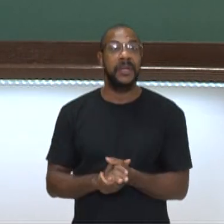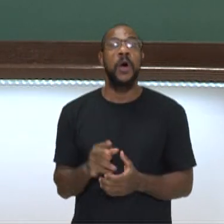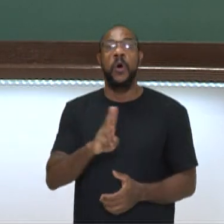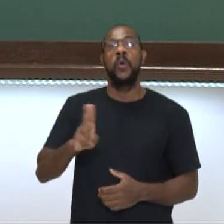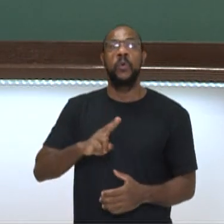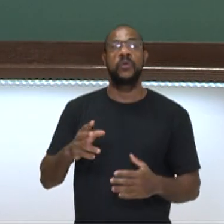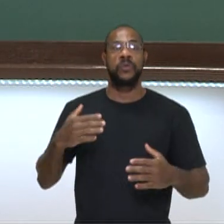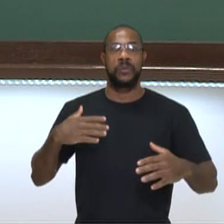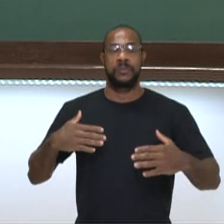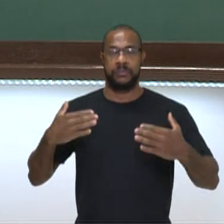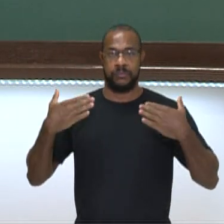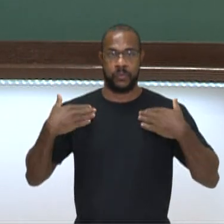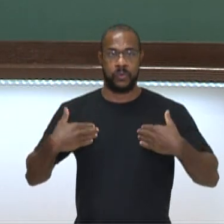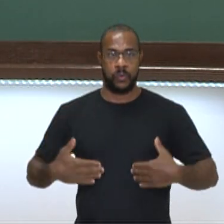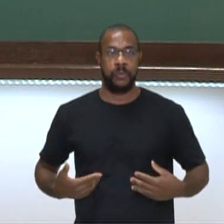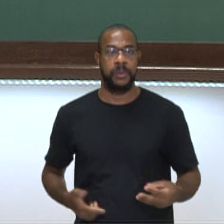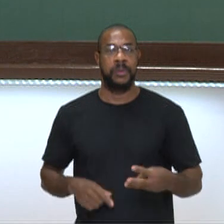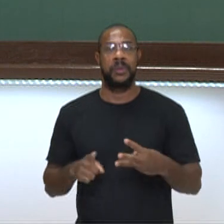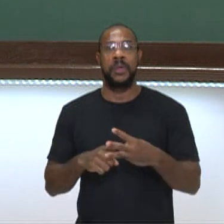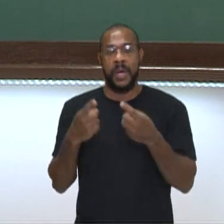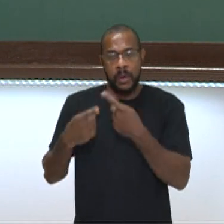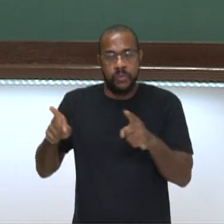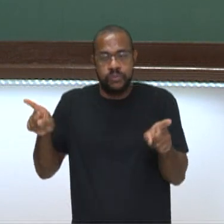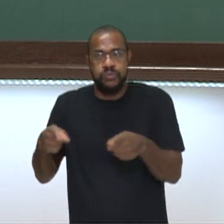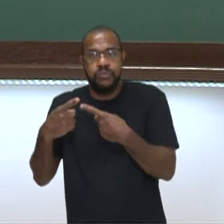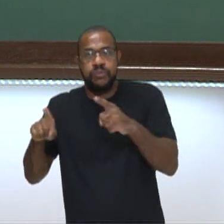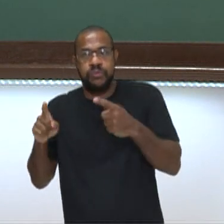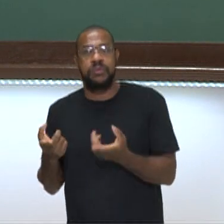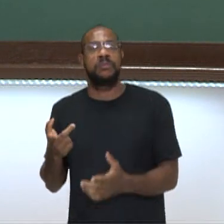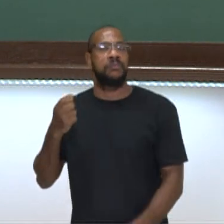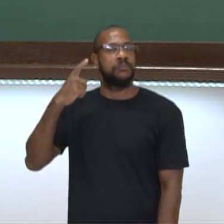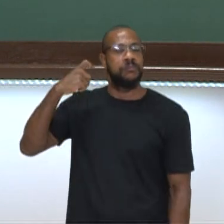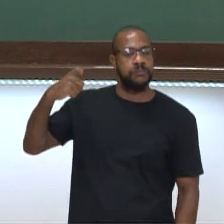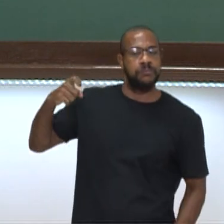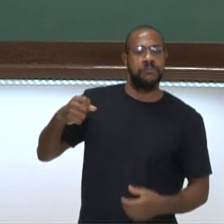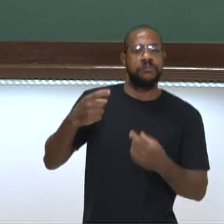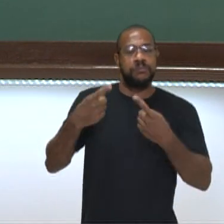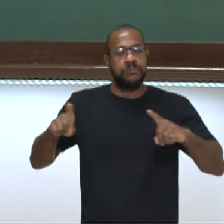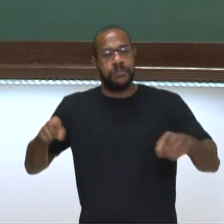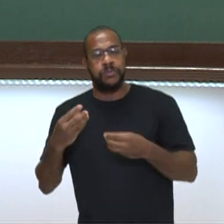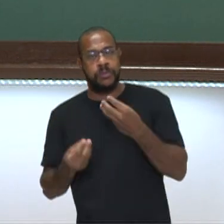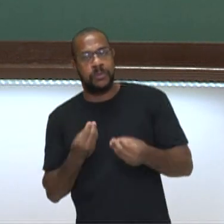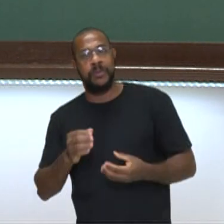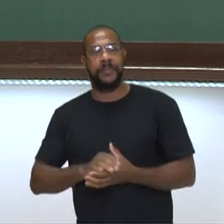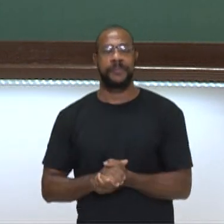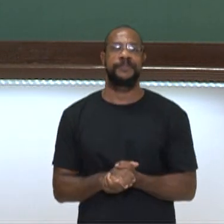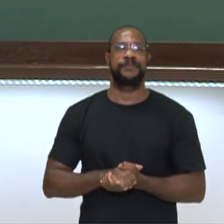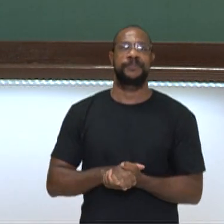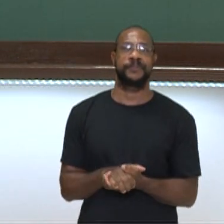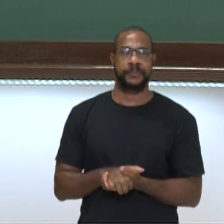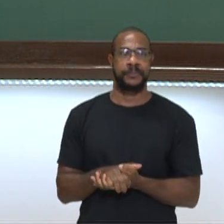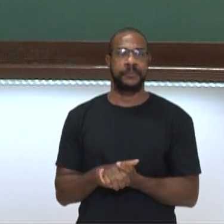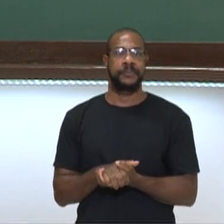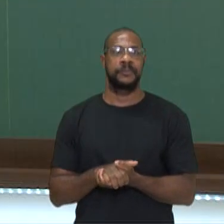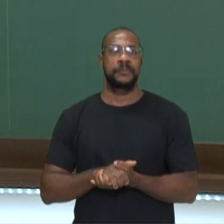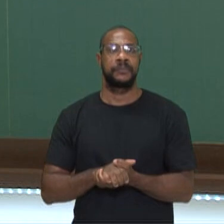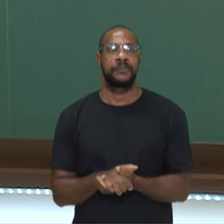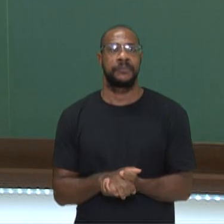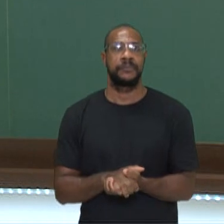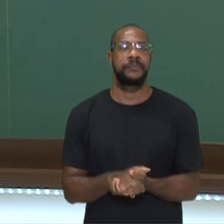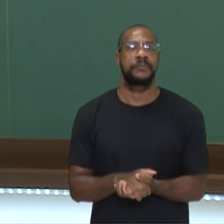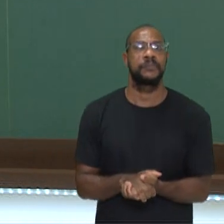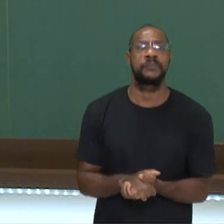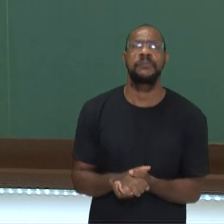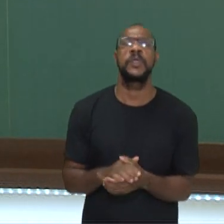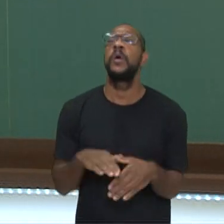movimentos do corpo, ao som de música. Espero que você nunca mais esqueça o que é dança. E que